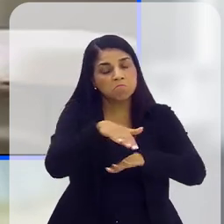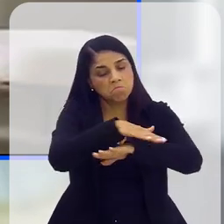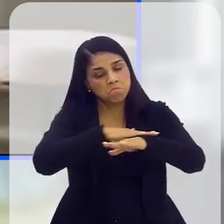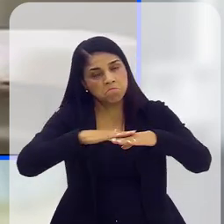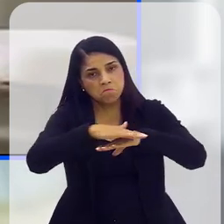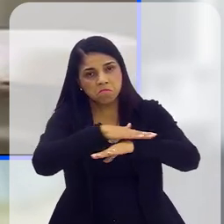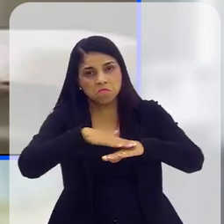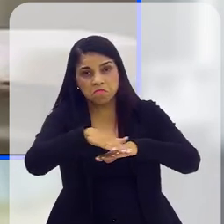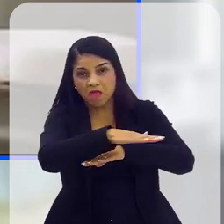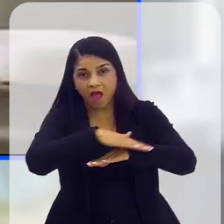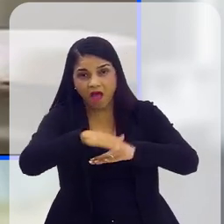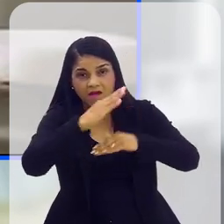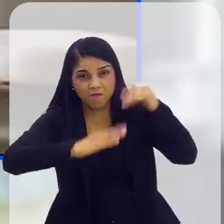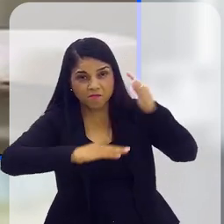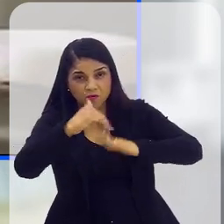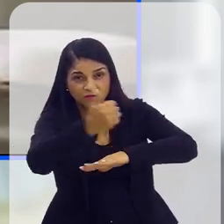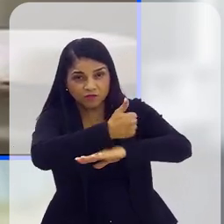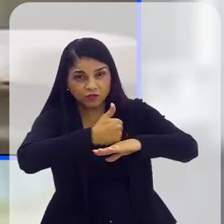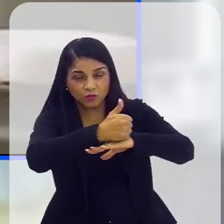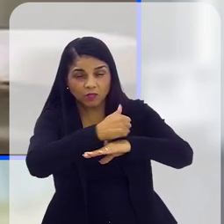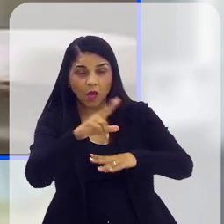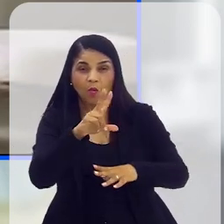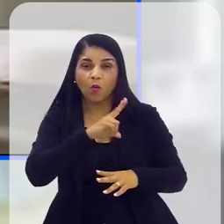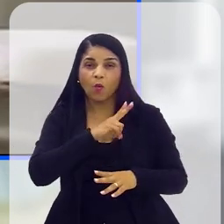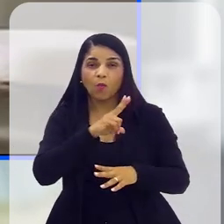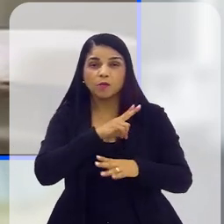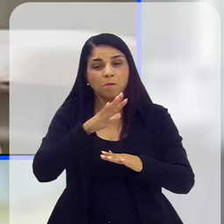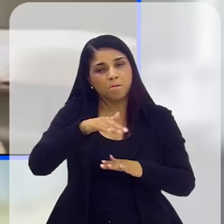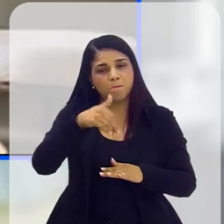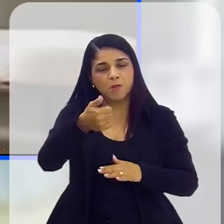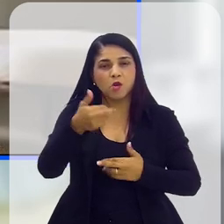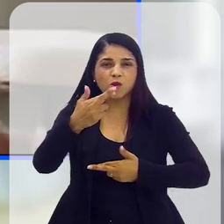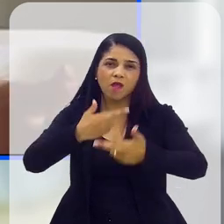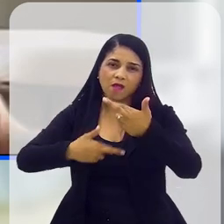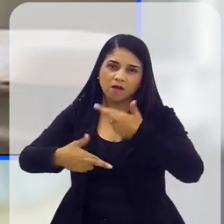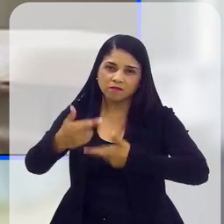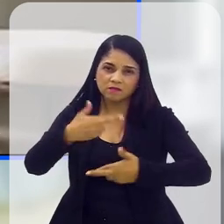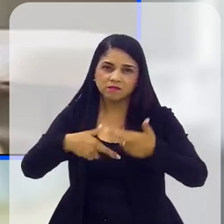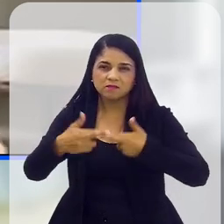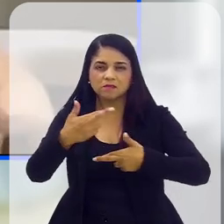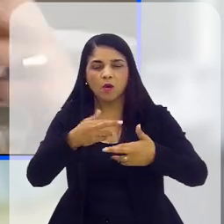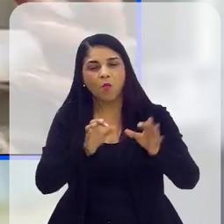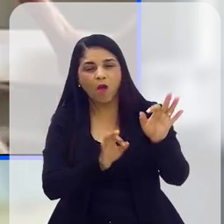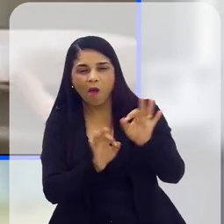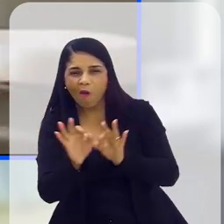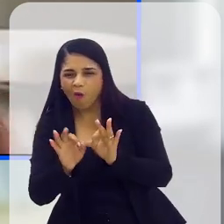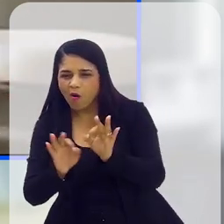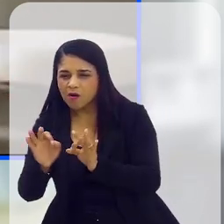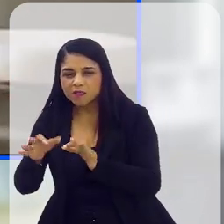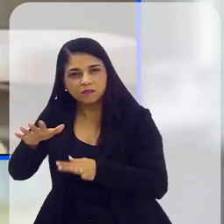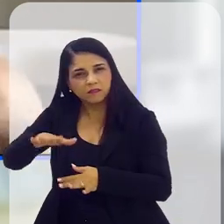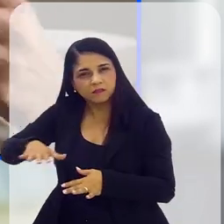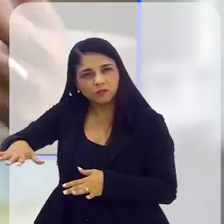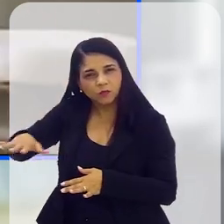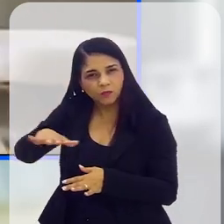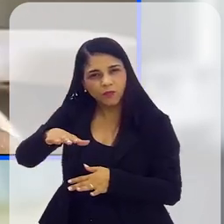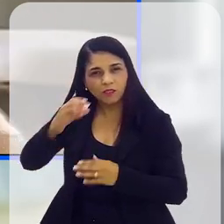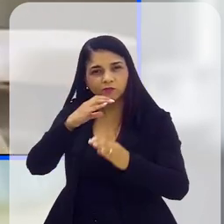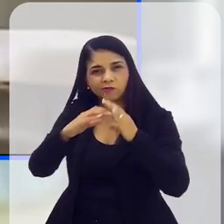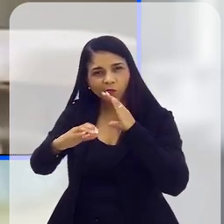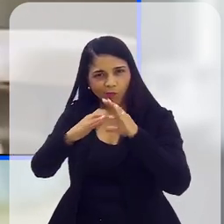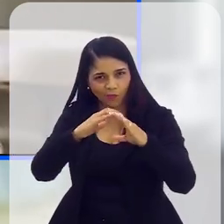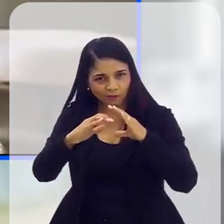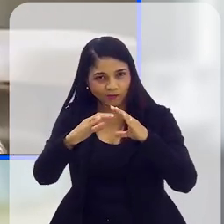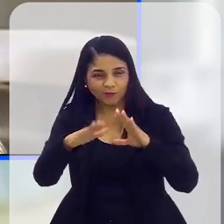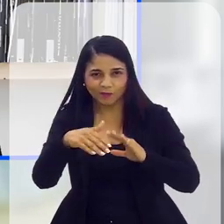profissional, seja no campo pessoal, de maneira a melhorar essa relação, melhorar o clima organizacional, melhorar